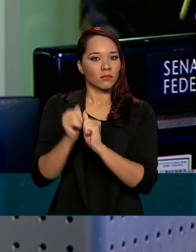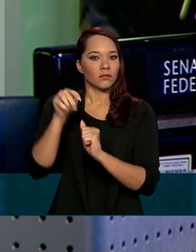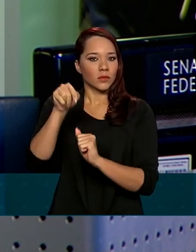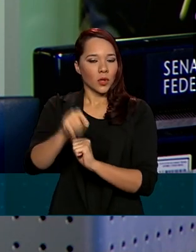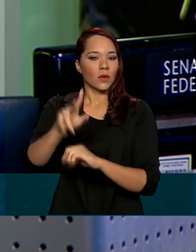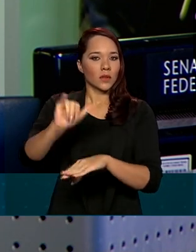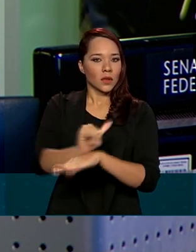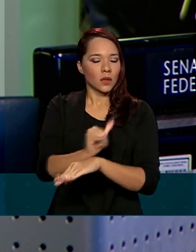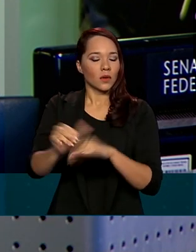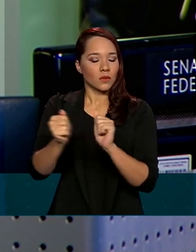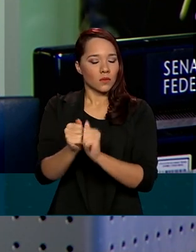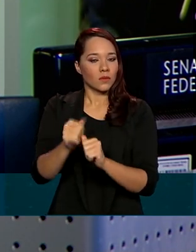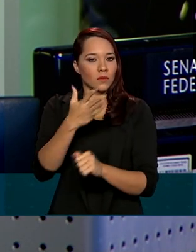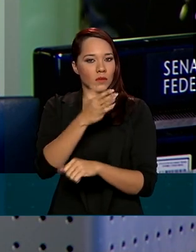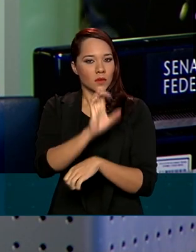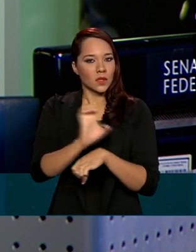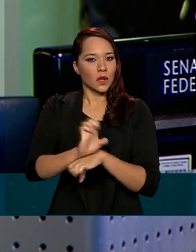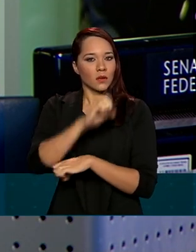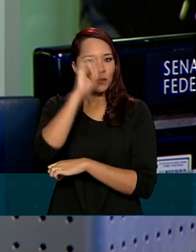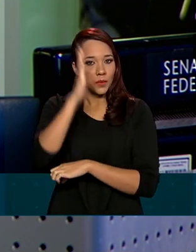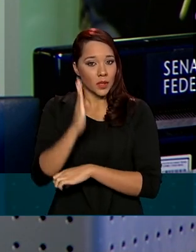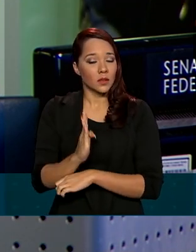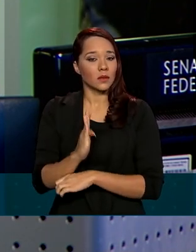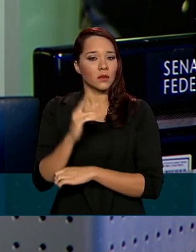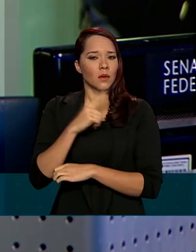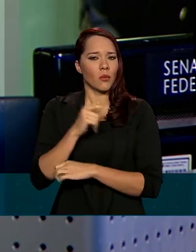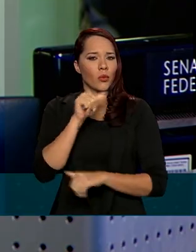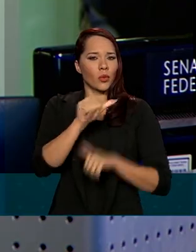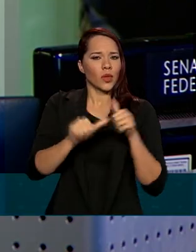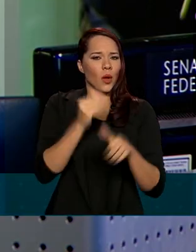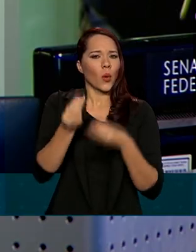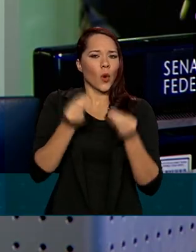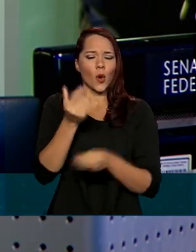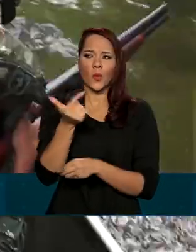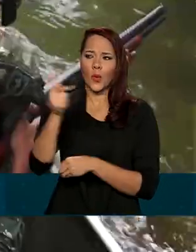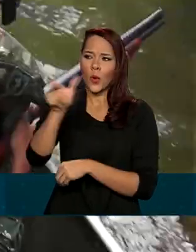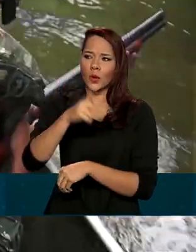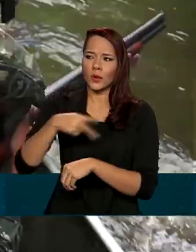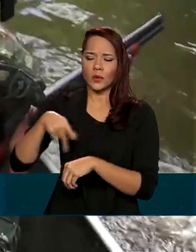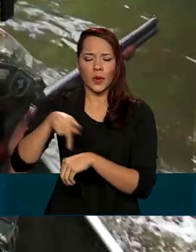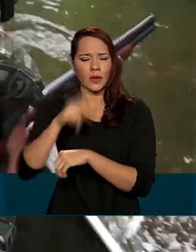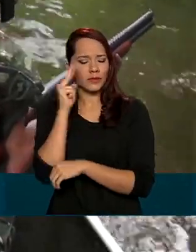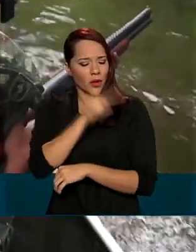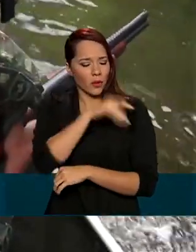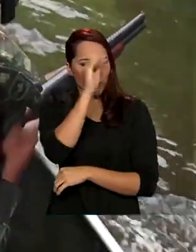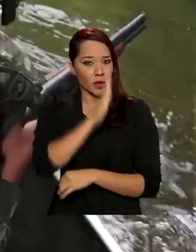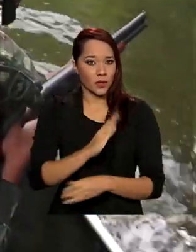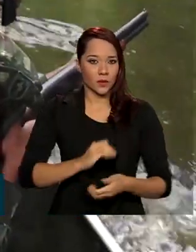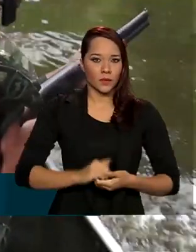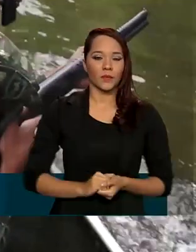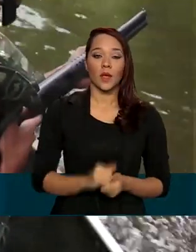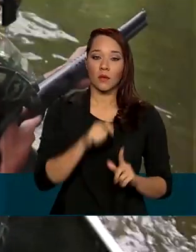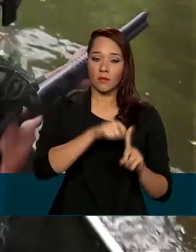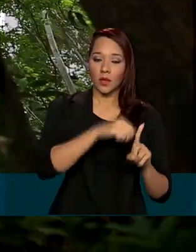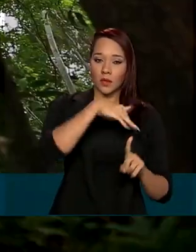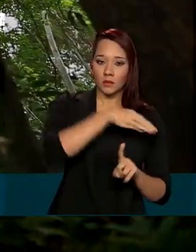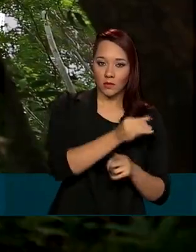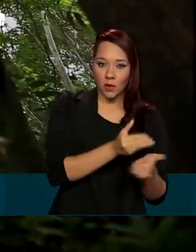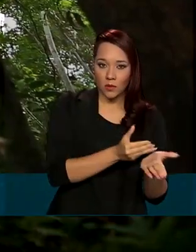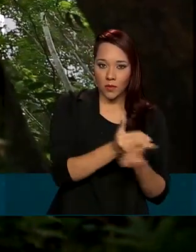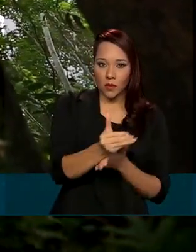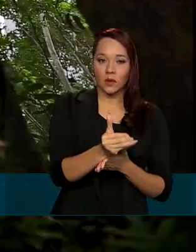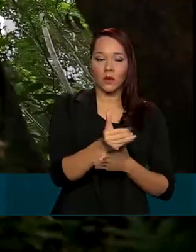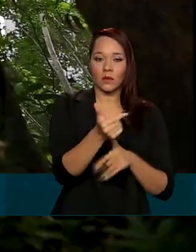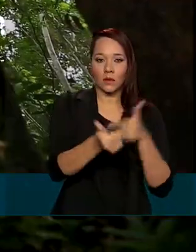efetivas do Estado brasileiro, mudar a imagem do país no exterior. Desde maio, quando começou a Operação